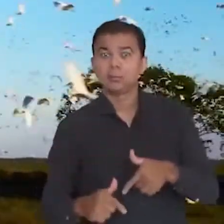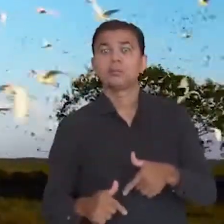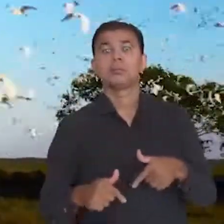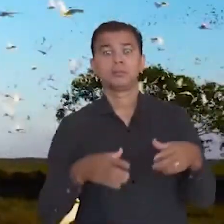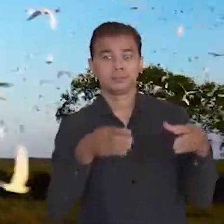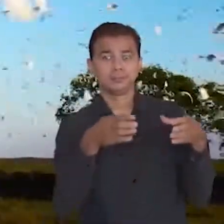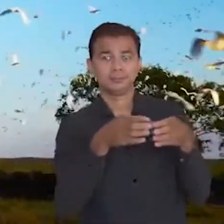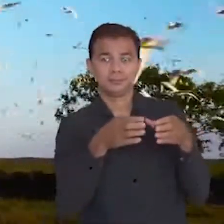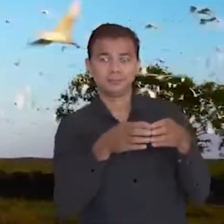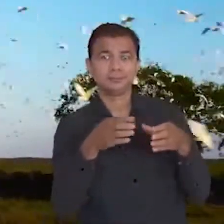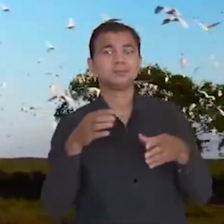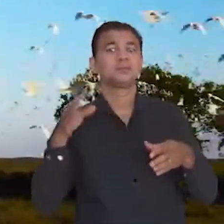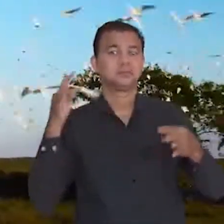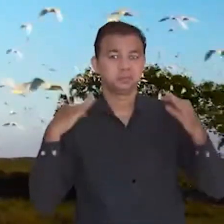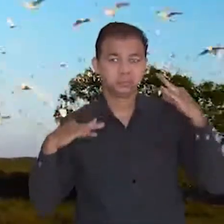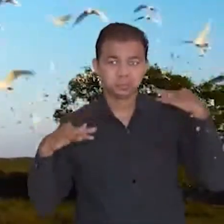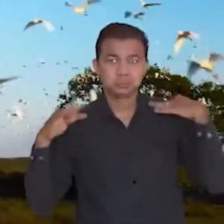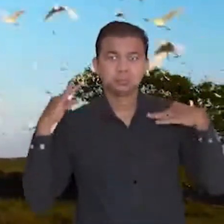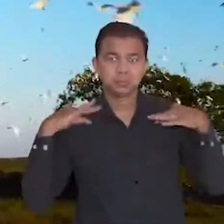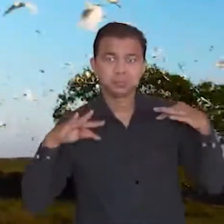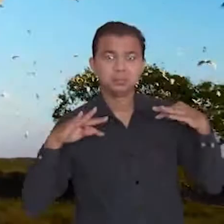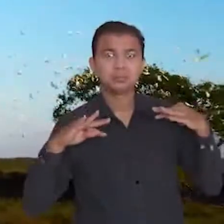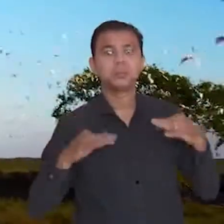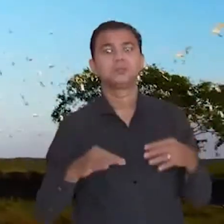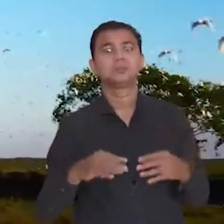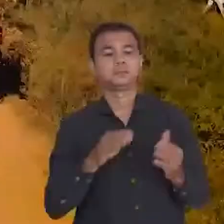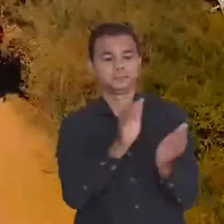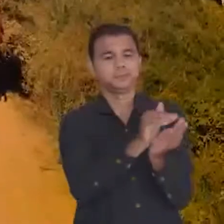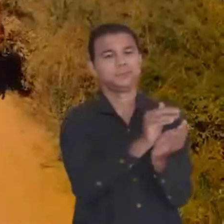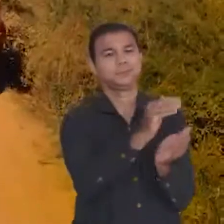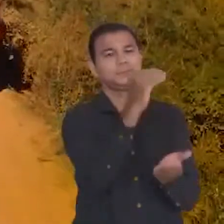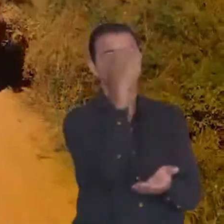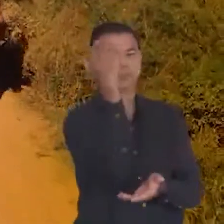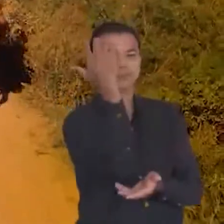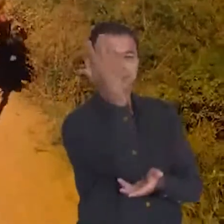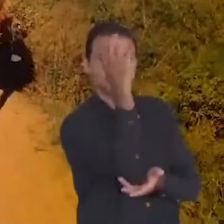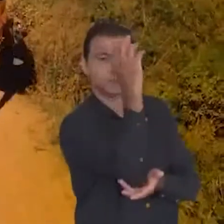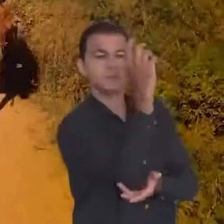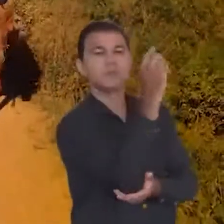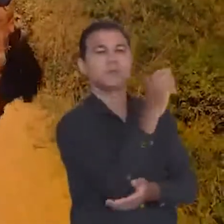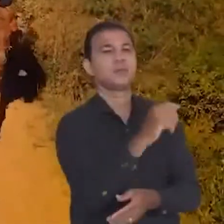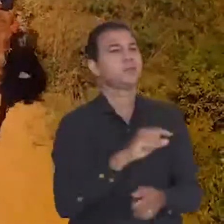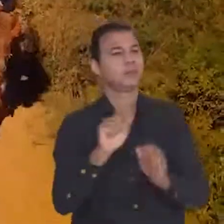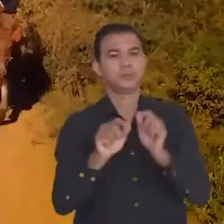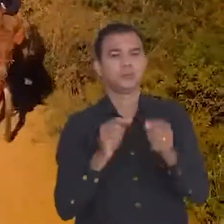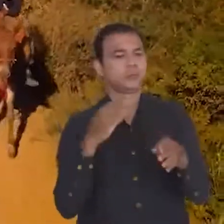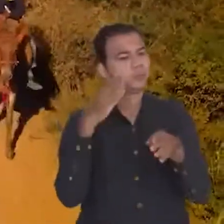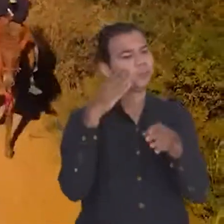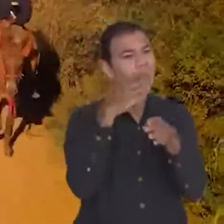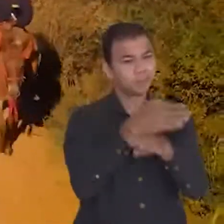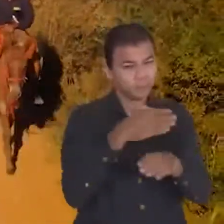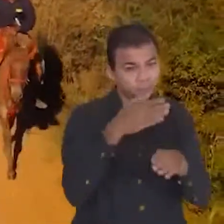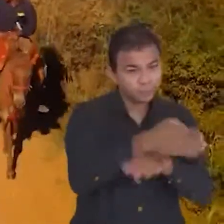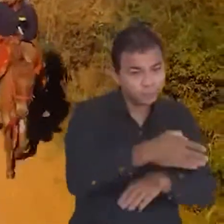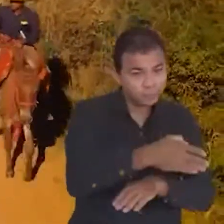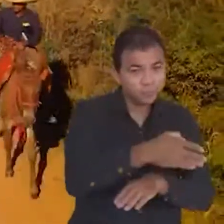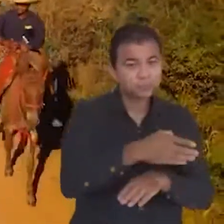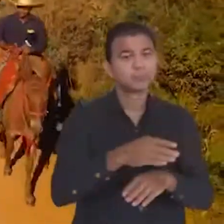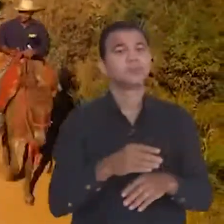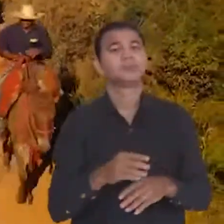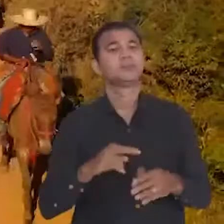vive do turismo, o Pantanal Mato Grossense é uma das regiões com maior potencial no estado e, isso,